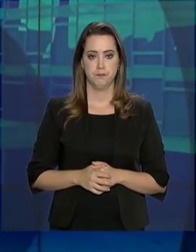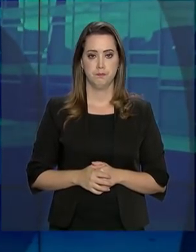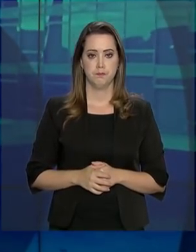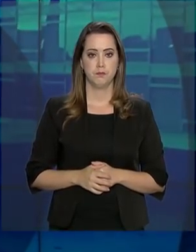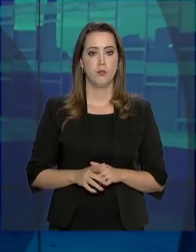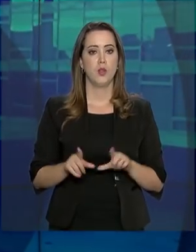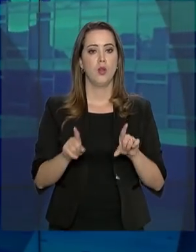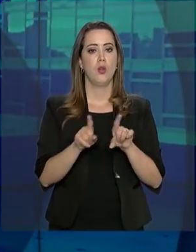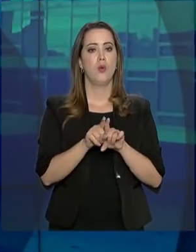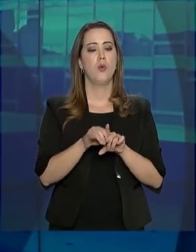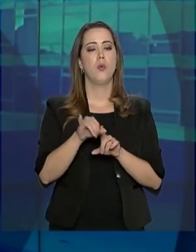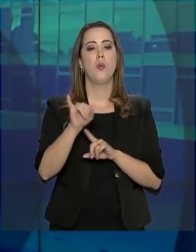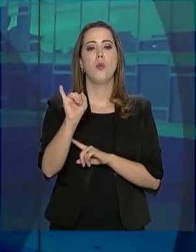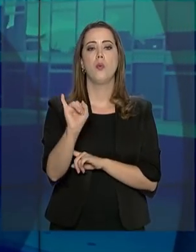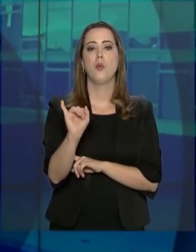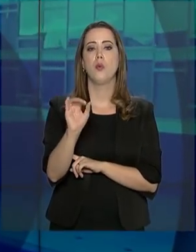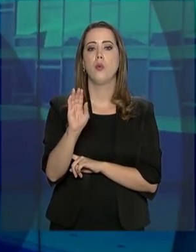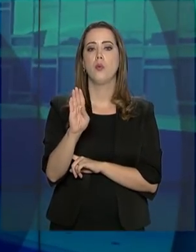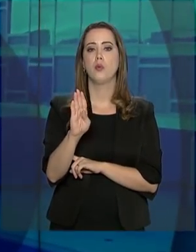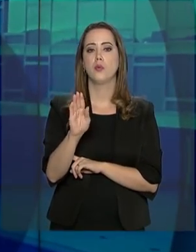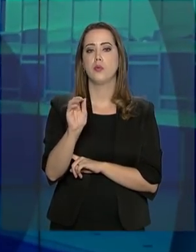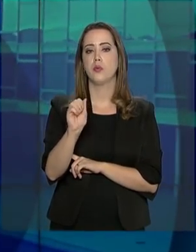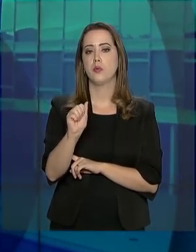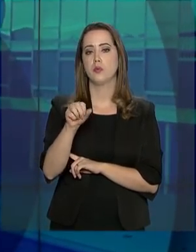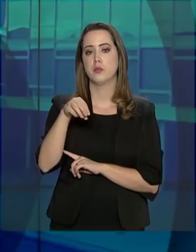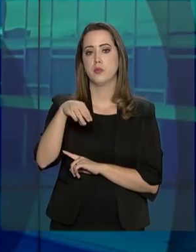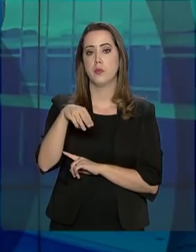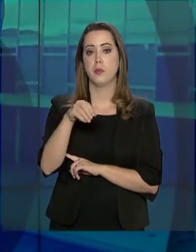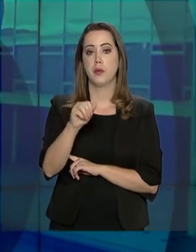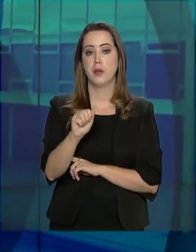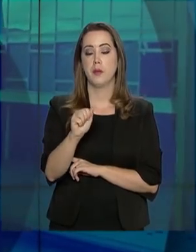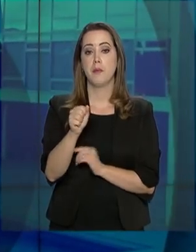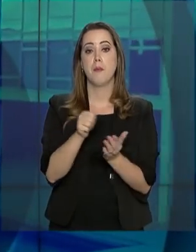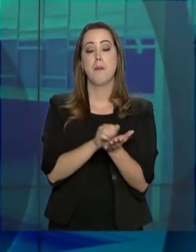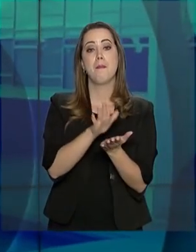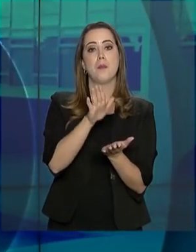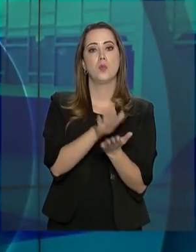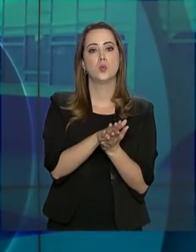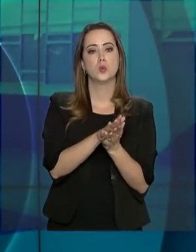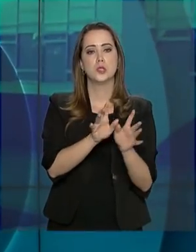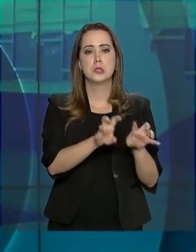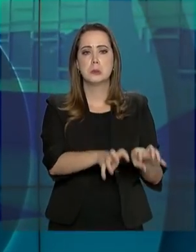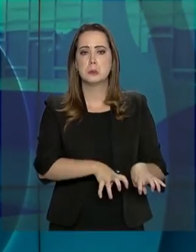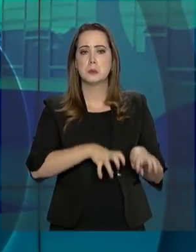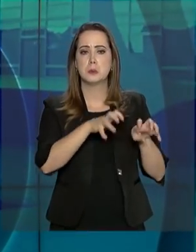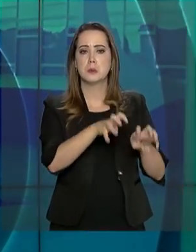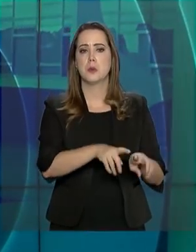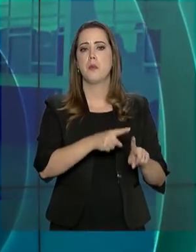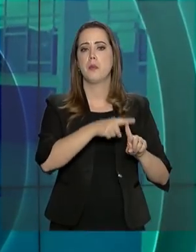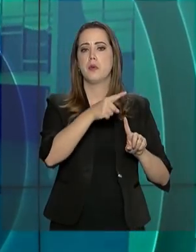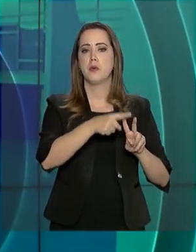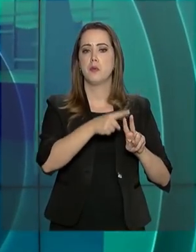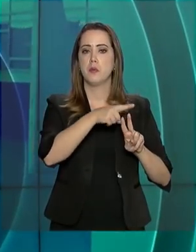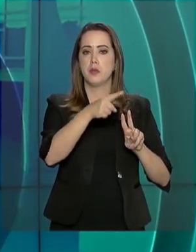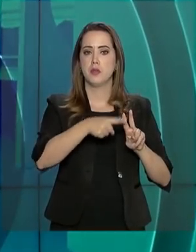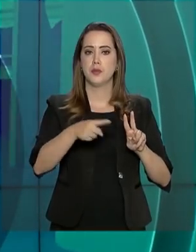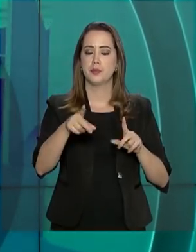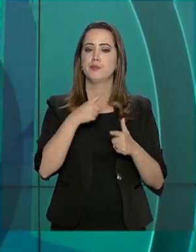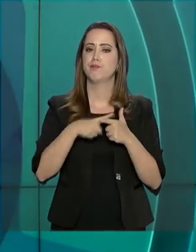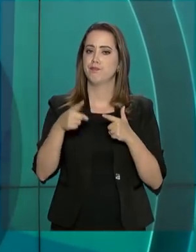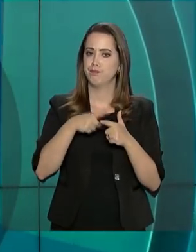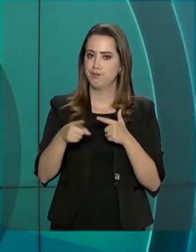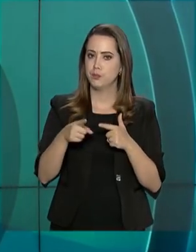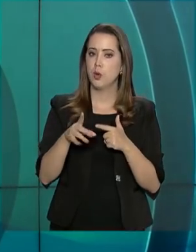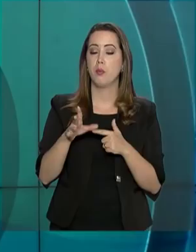Brasileiro do Meio Ambiente e dos Recursos Naturais Renováveis, o IBAMA, aplicou multa à mineradora Vale por falhas no